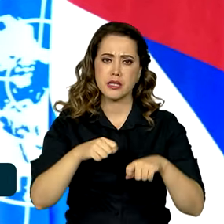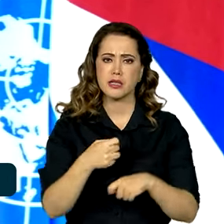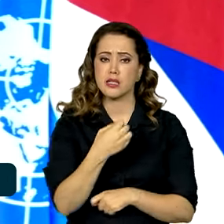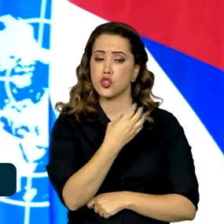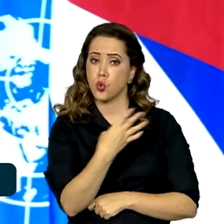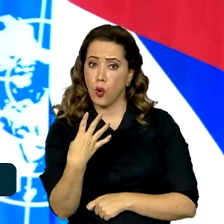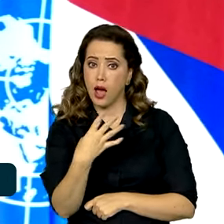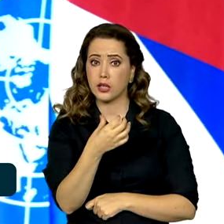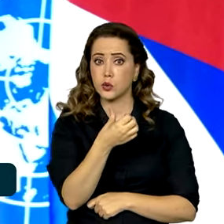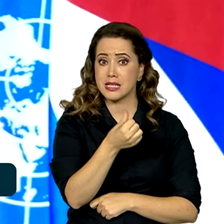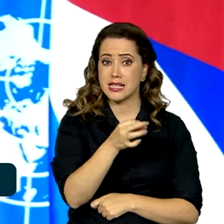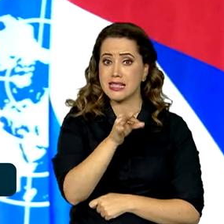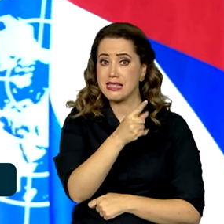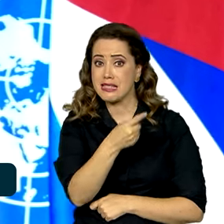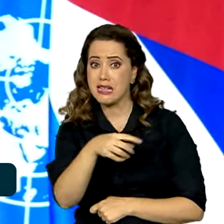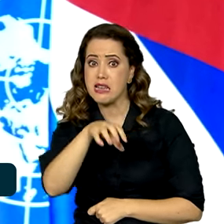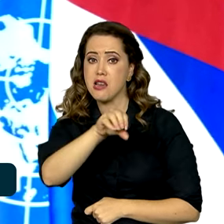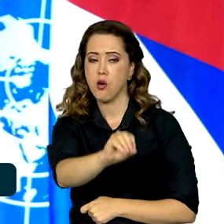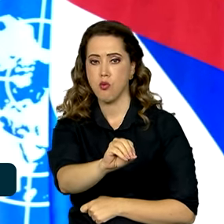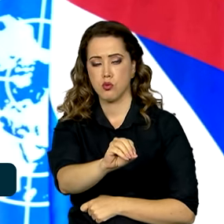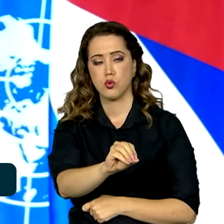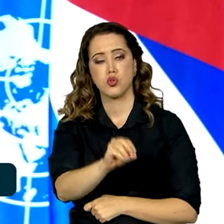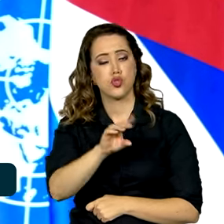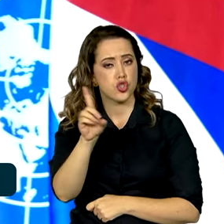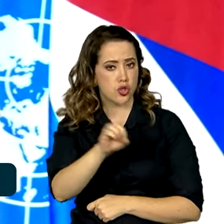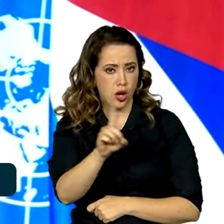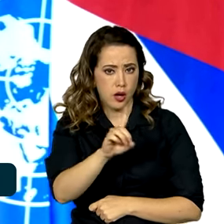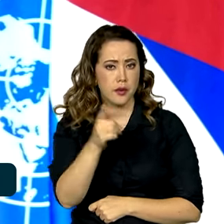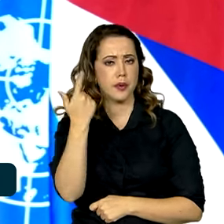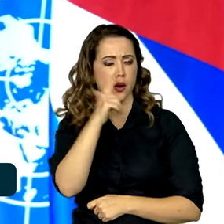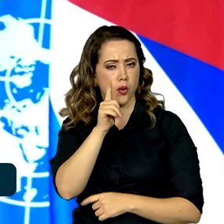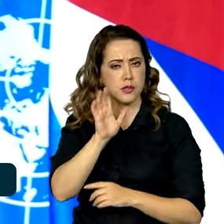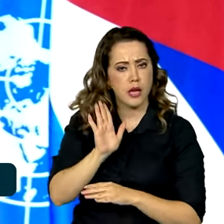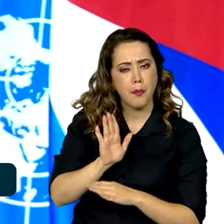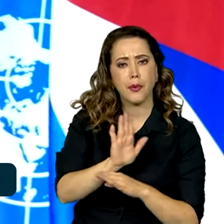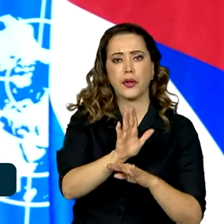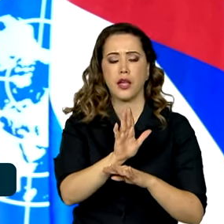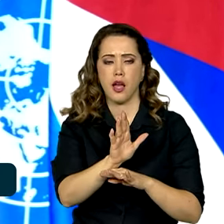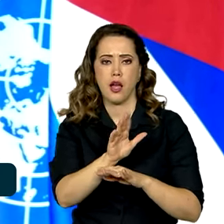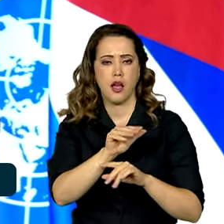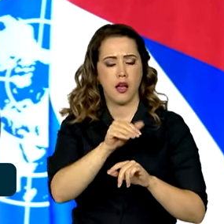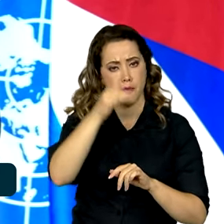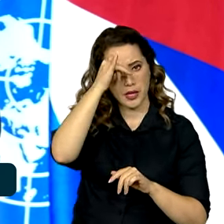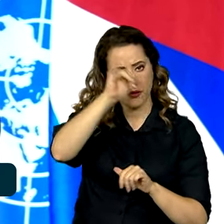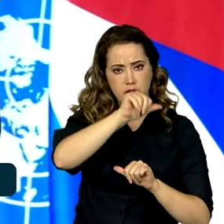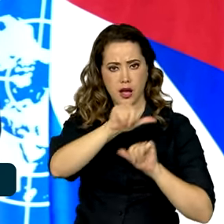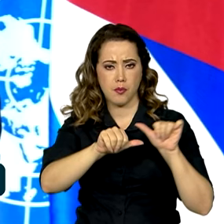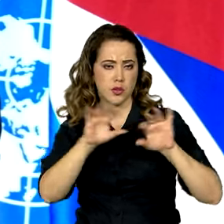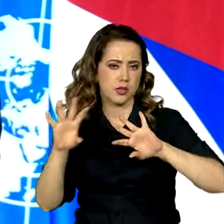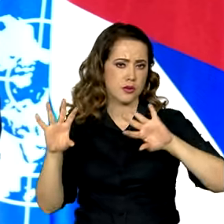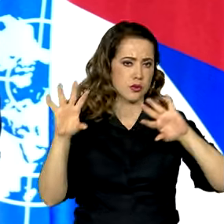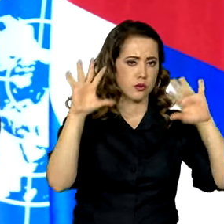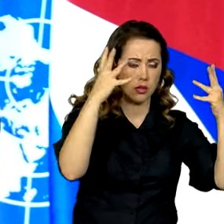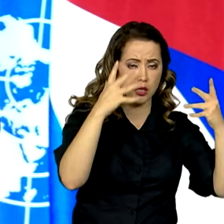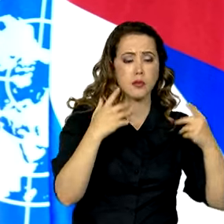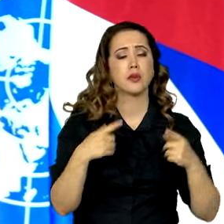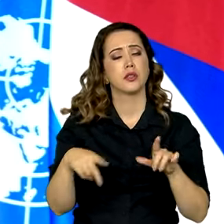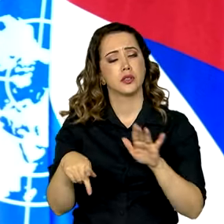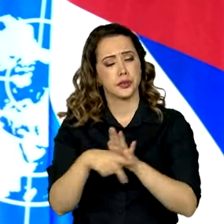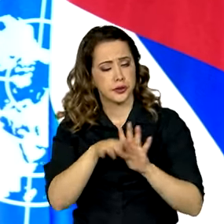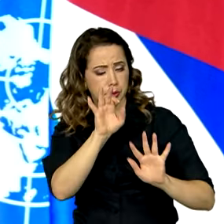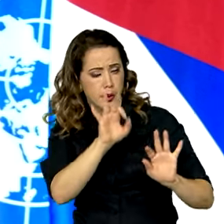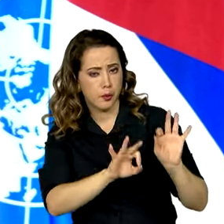trilhões de dólares ao ano para implementar suas contribuições nacionalmente determinadas e planos